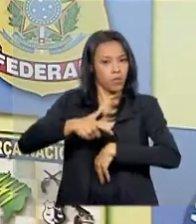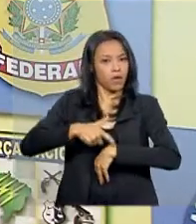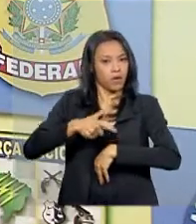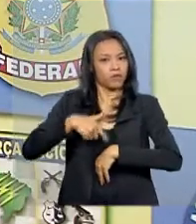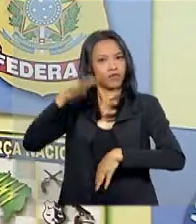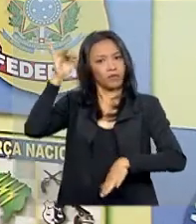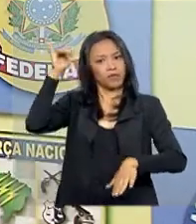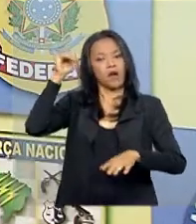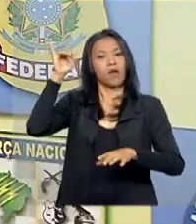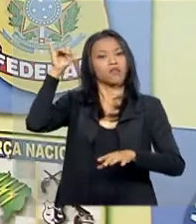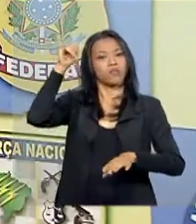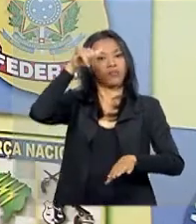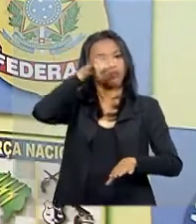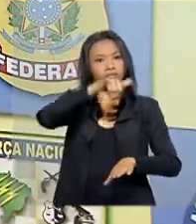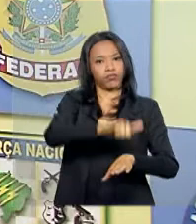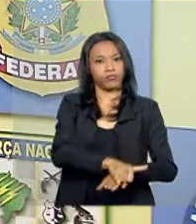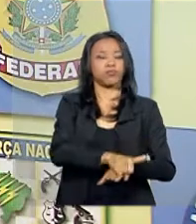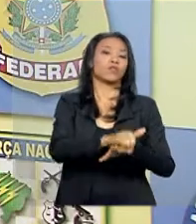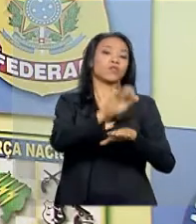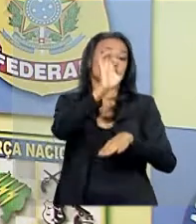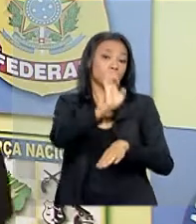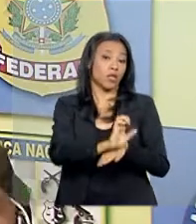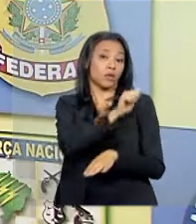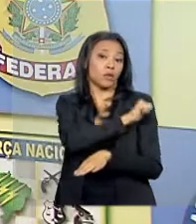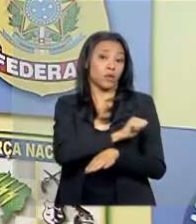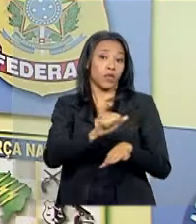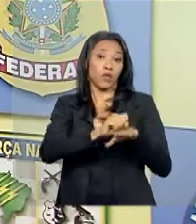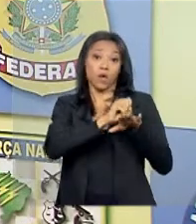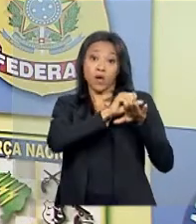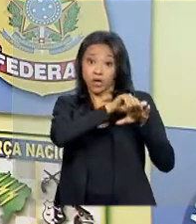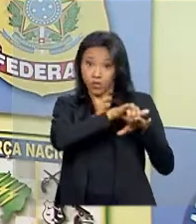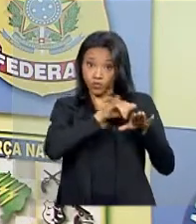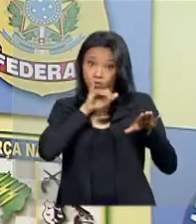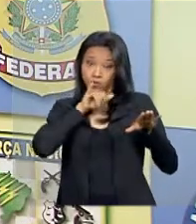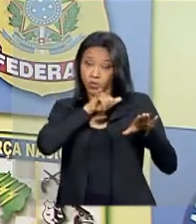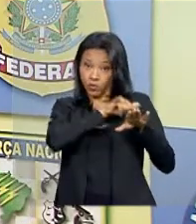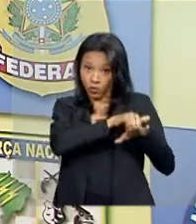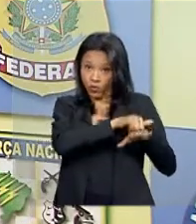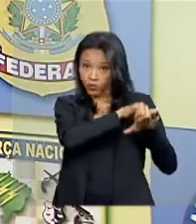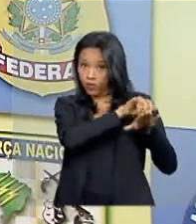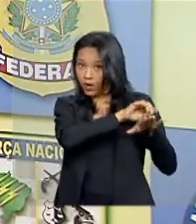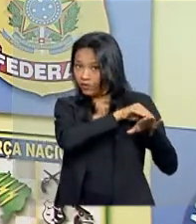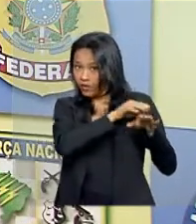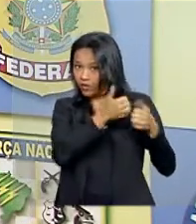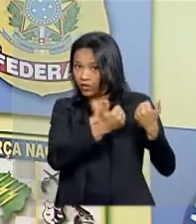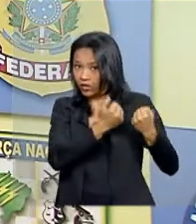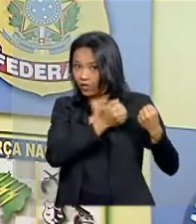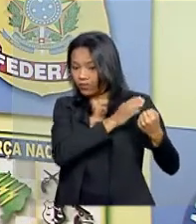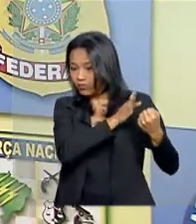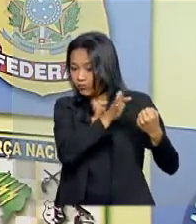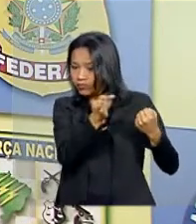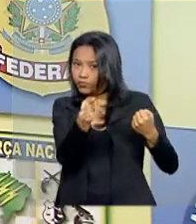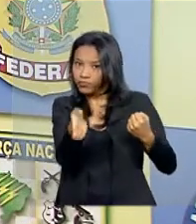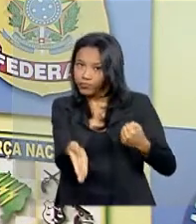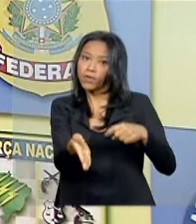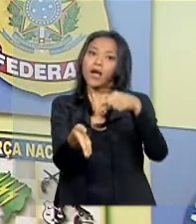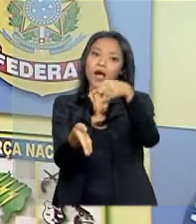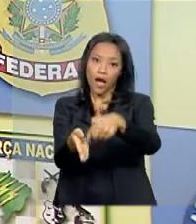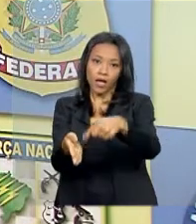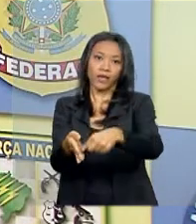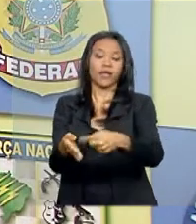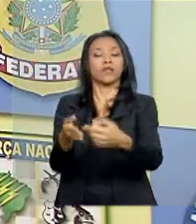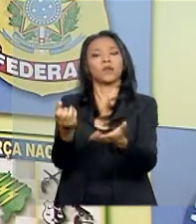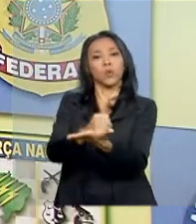deve pousar aqui no Rio de Janeiro. Do aeroporto ele segue direto aqui pro Comando Militar do Leste, na agenda da Presidência da República.